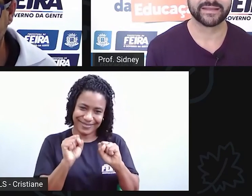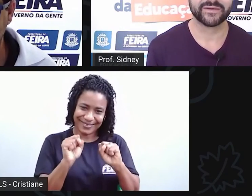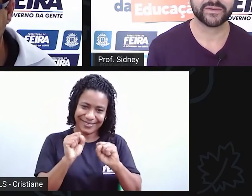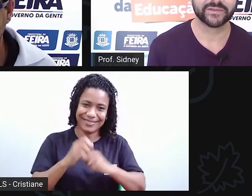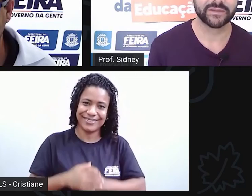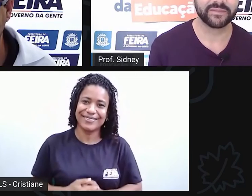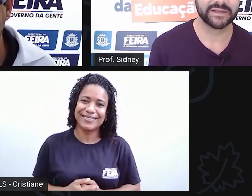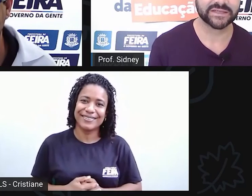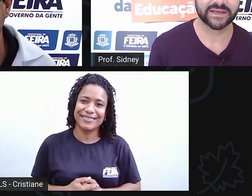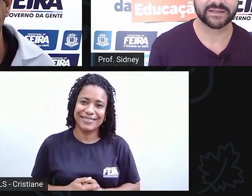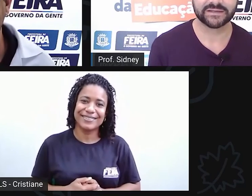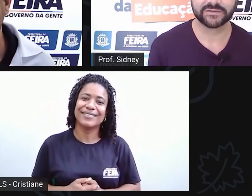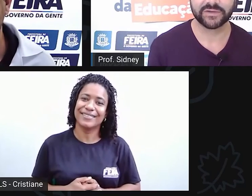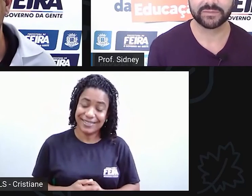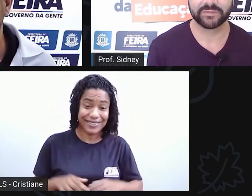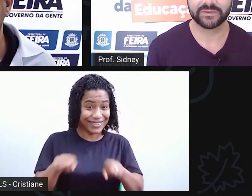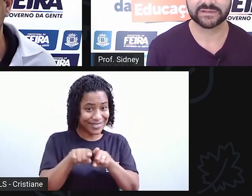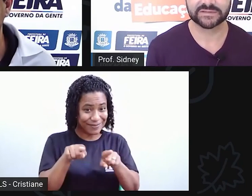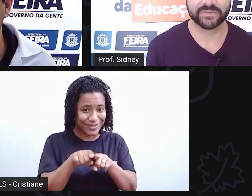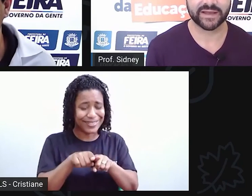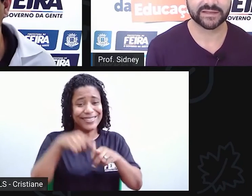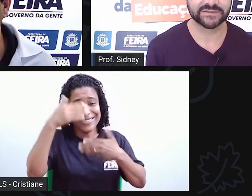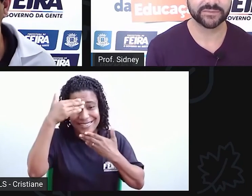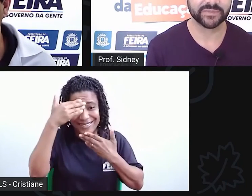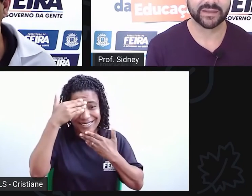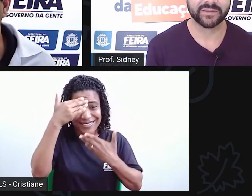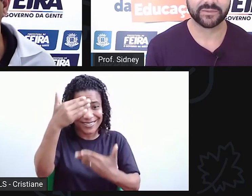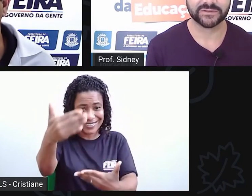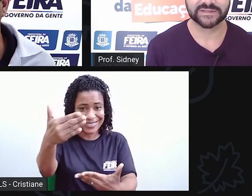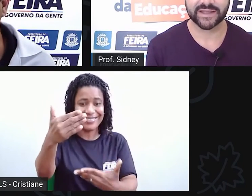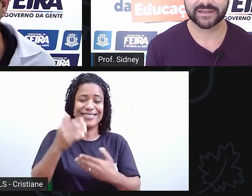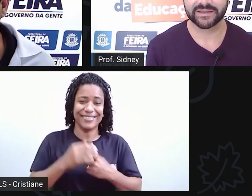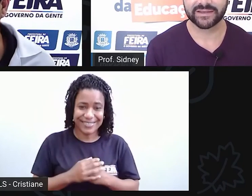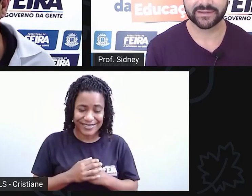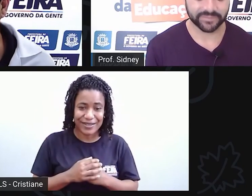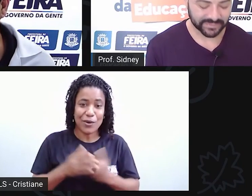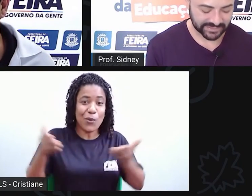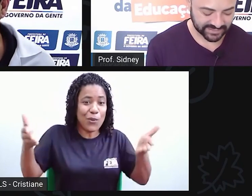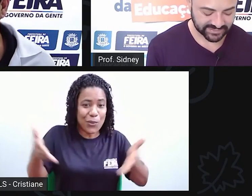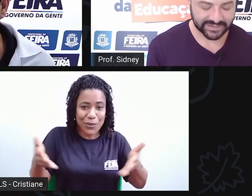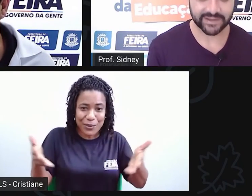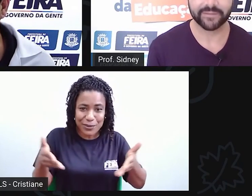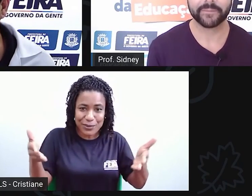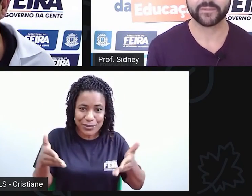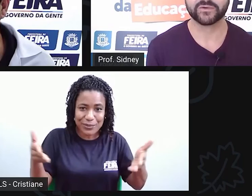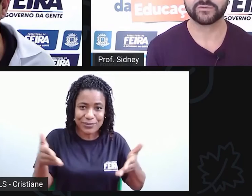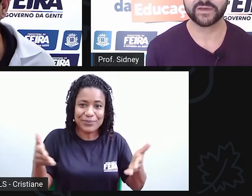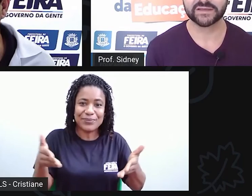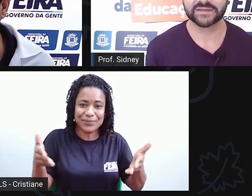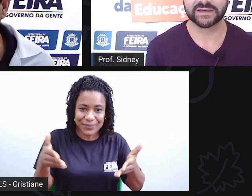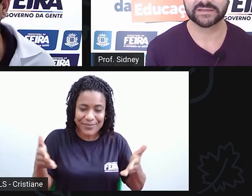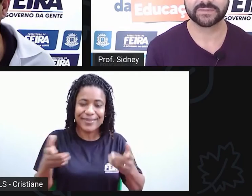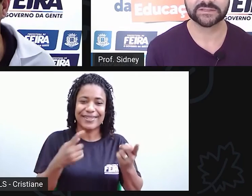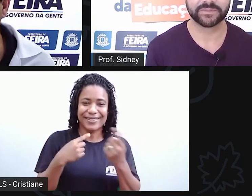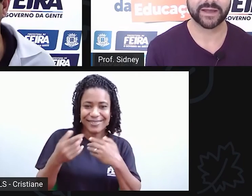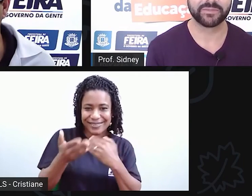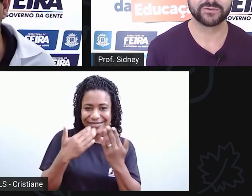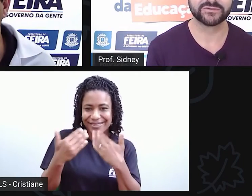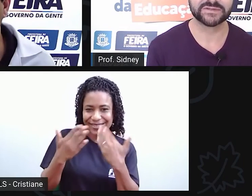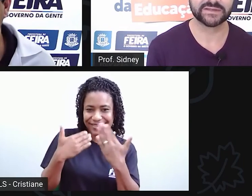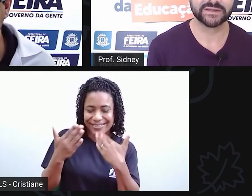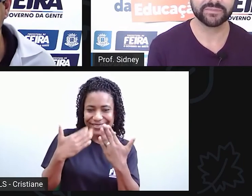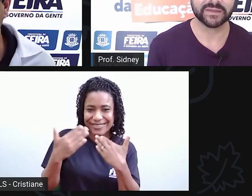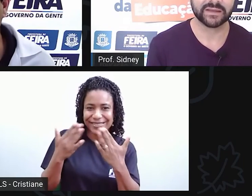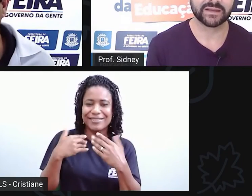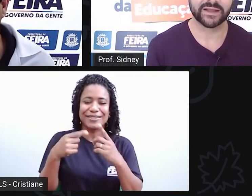Então, eu também te agradeço, Felipe, por esse espaço, por estar aqui nessa conversa, nesse bate-papo